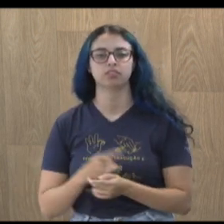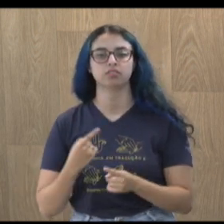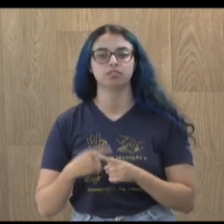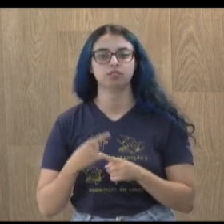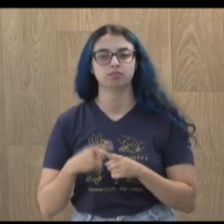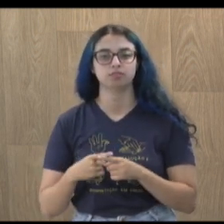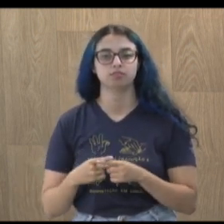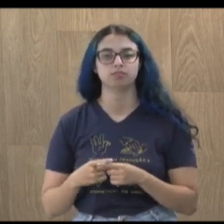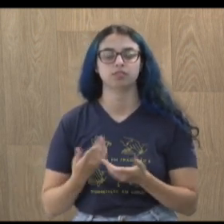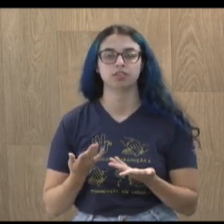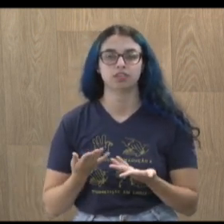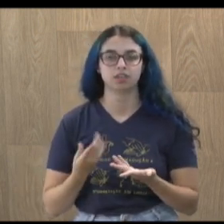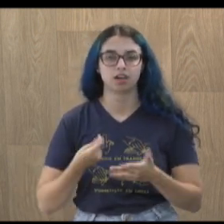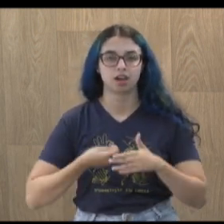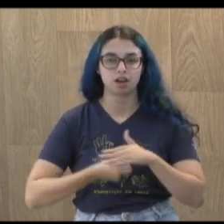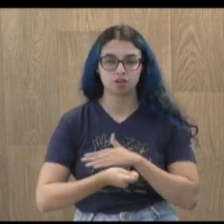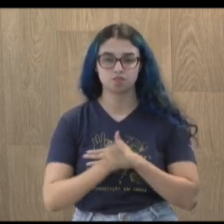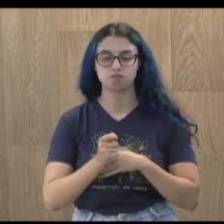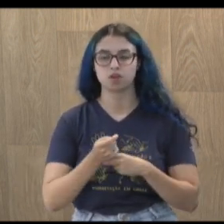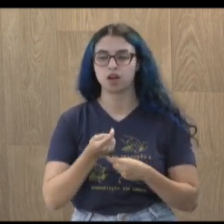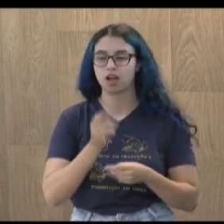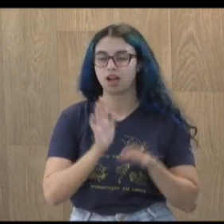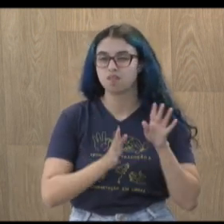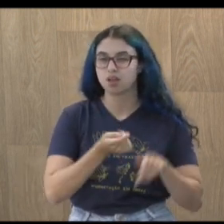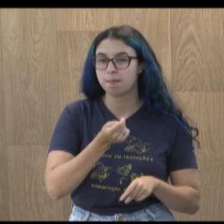curto para conter o frio. As demandas são muitas.